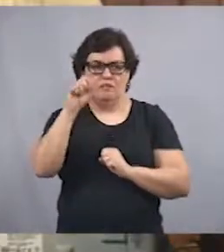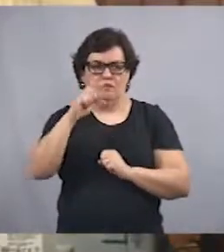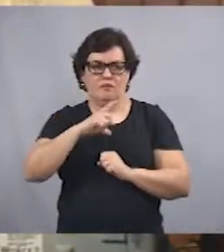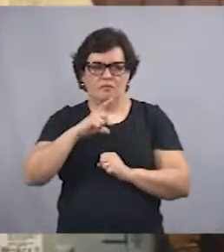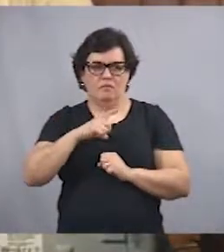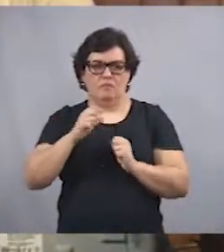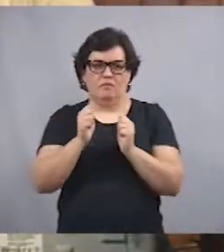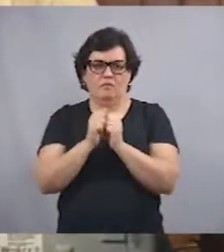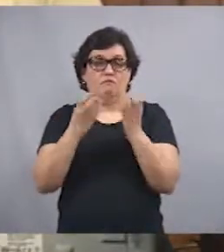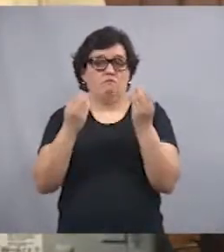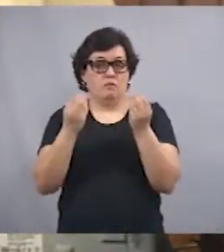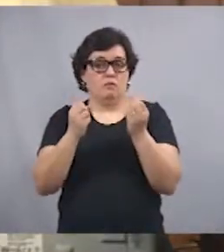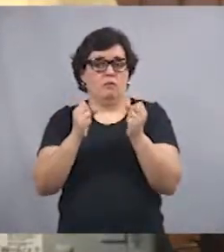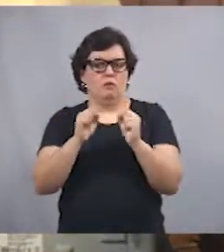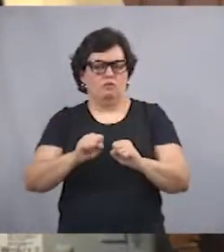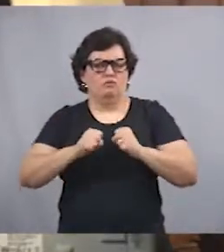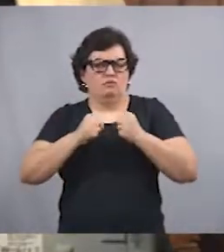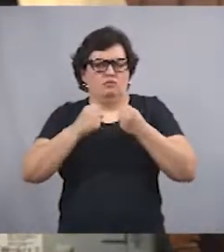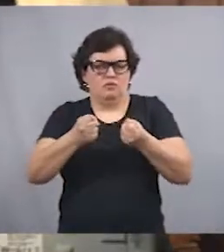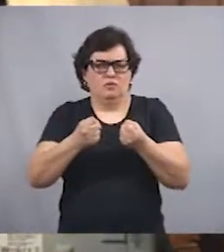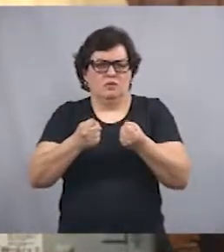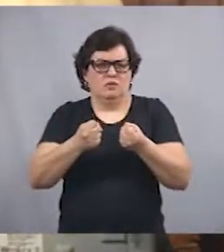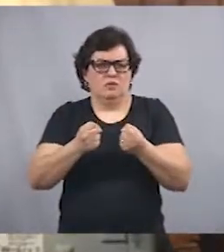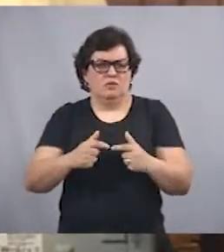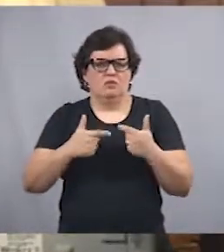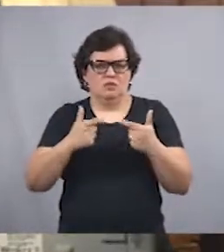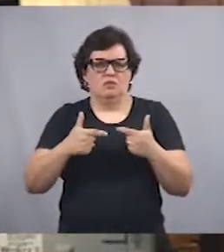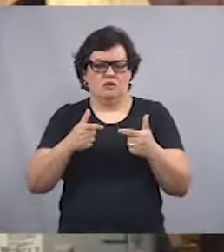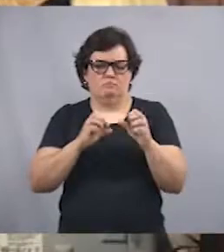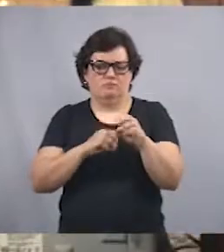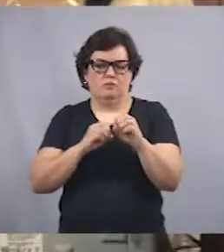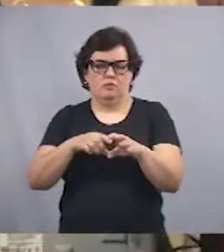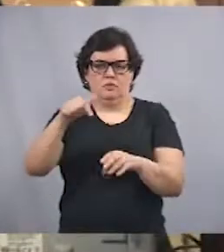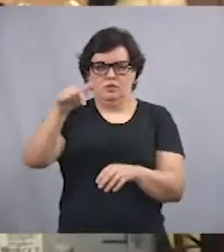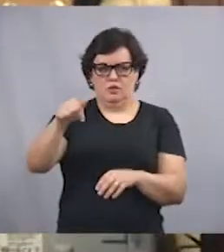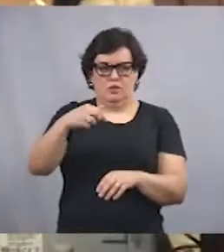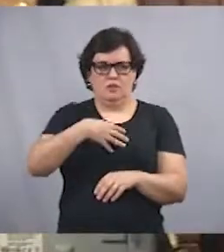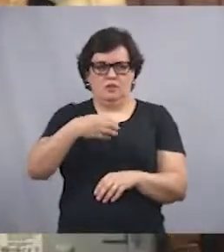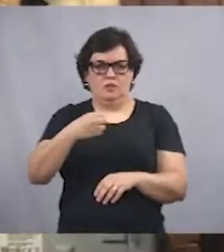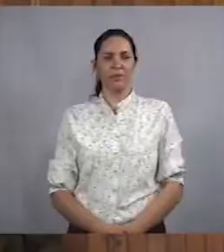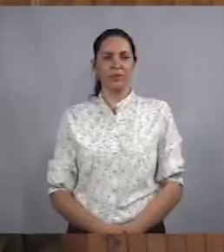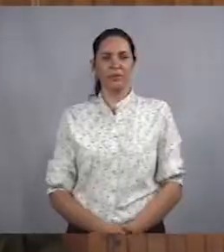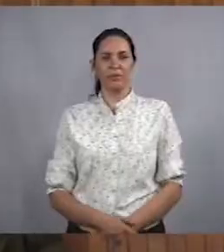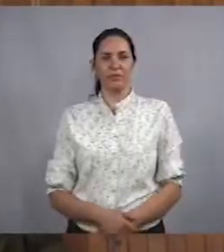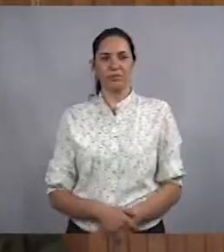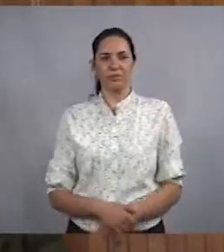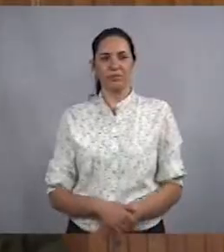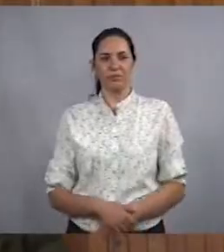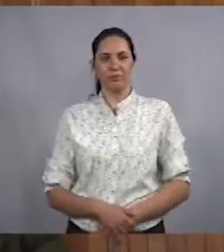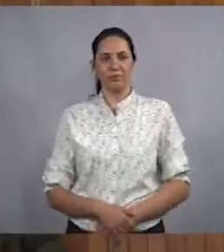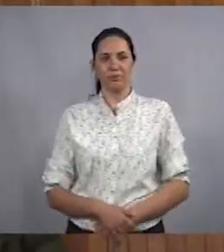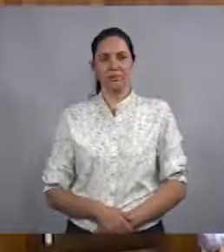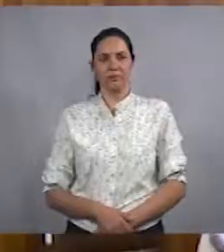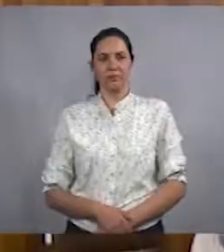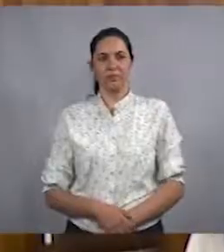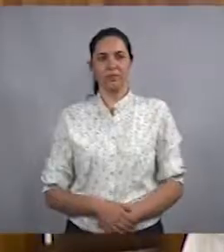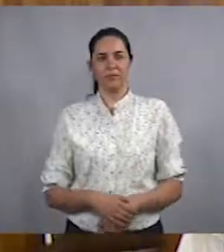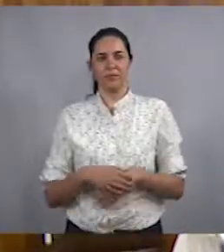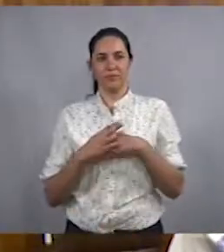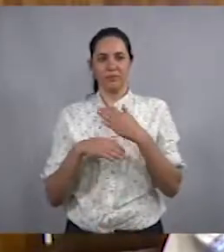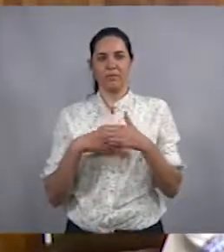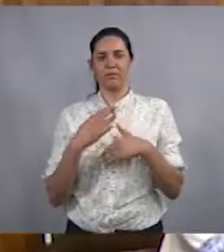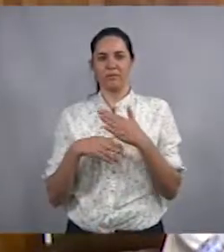que com muito sacrifício, muita luta, educaram sete filhos, dois homens e duas mulheres. Coraini também agradeceu seus